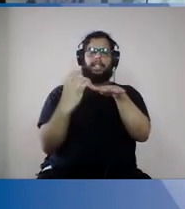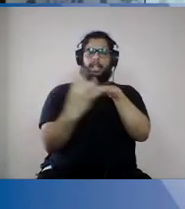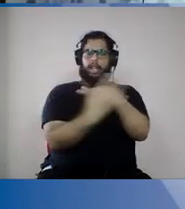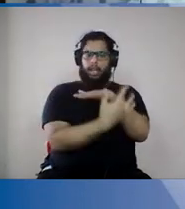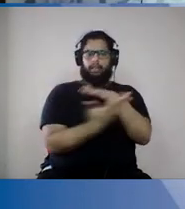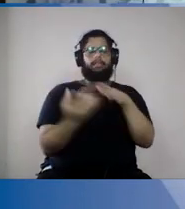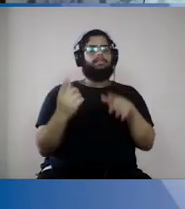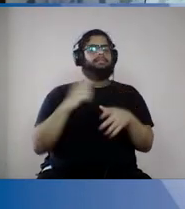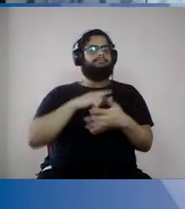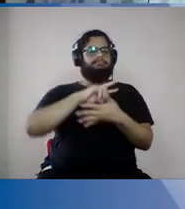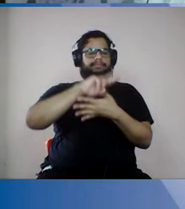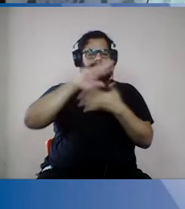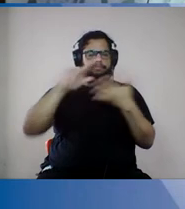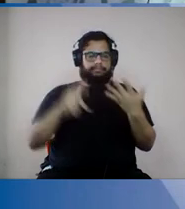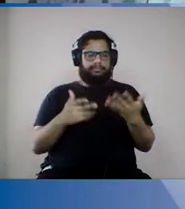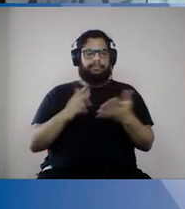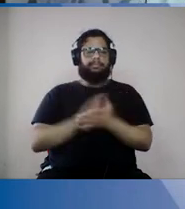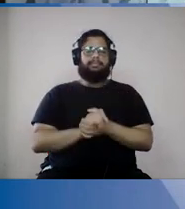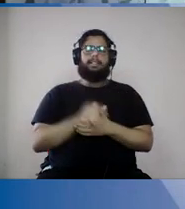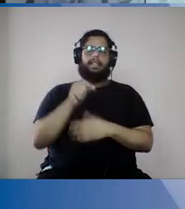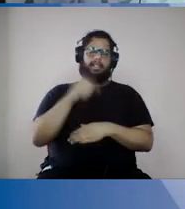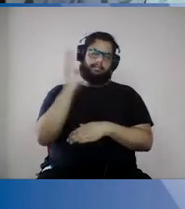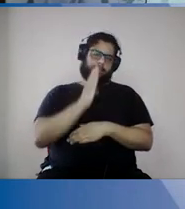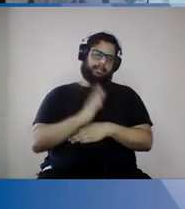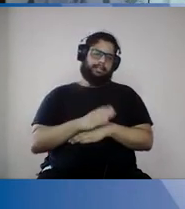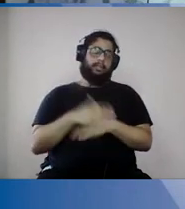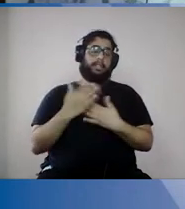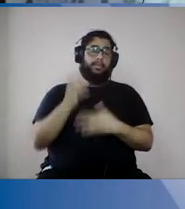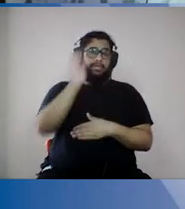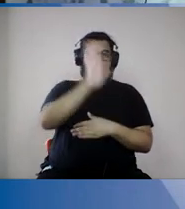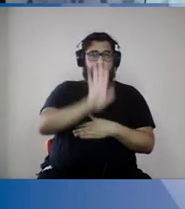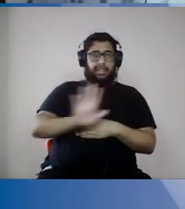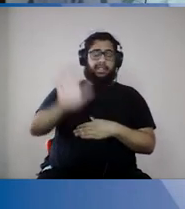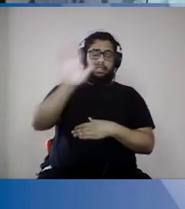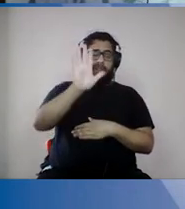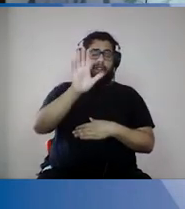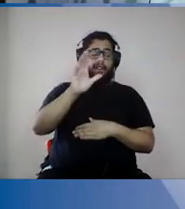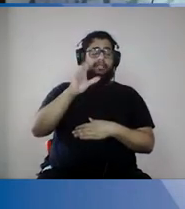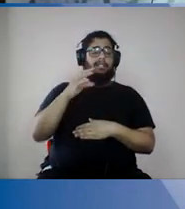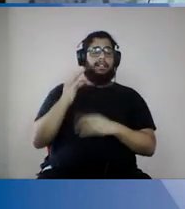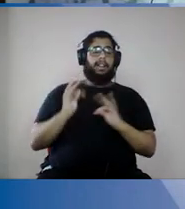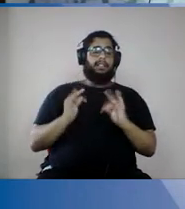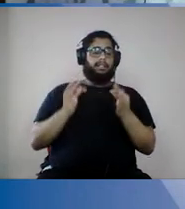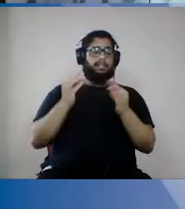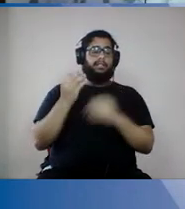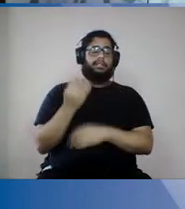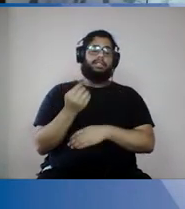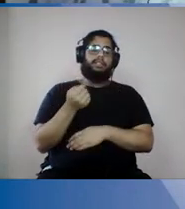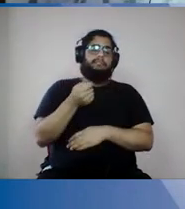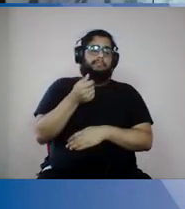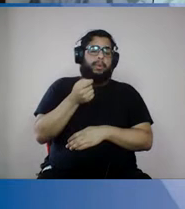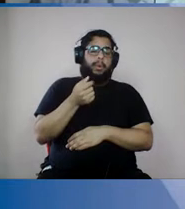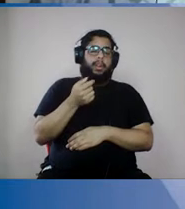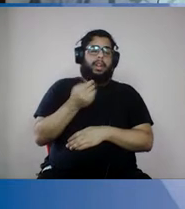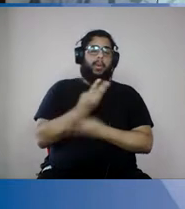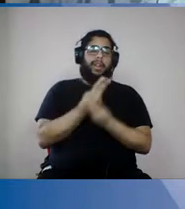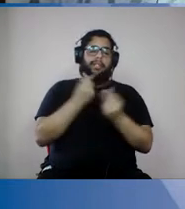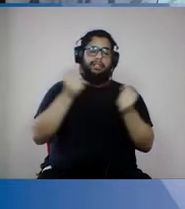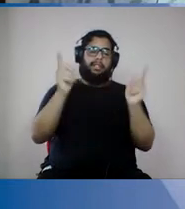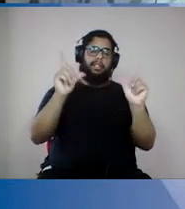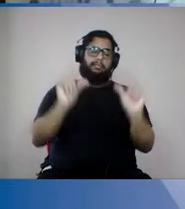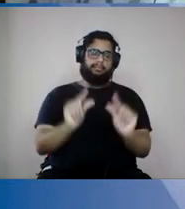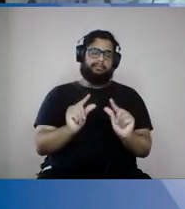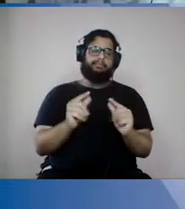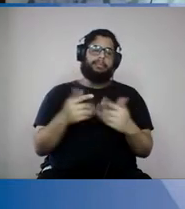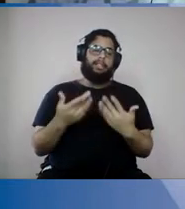vigilância epidemiológica no país de uma maneira geral, ela está trabalhando com baixa tecnologia, baixa capacidade operacional, os